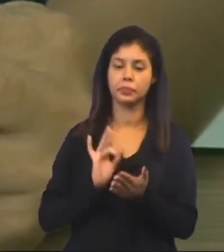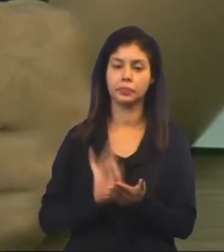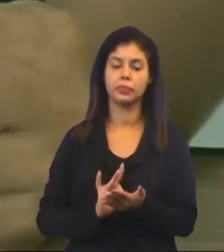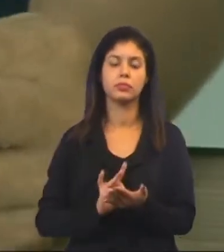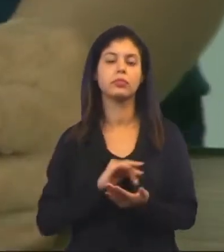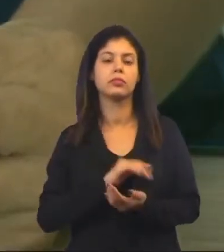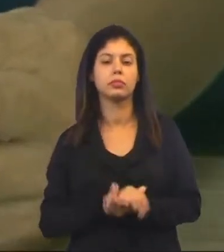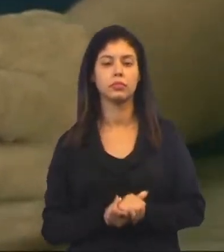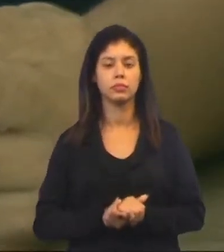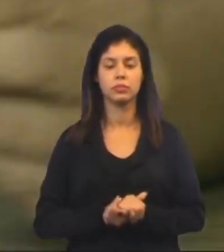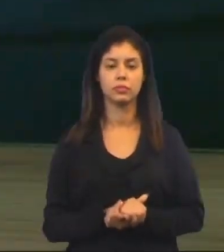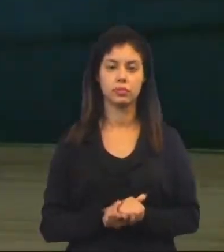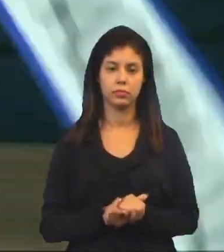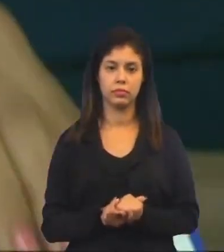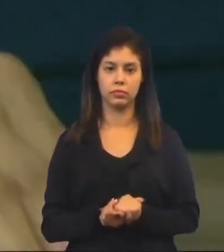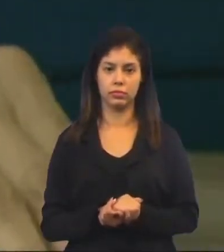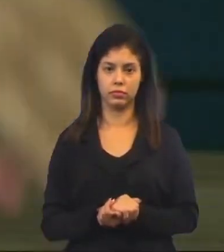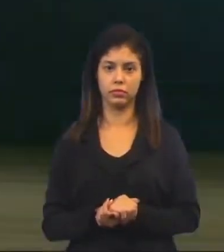campanha de conscientização.